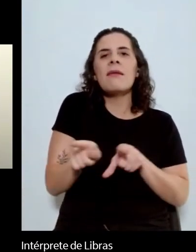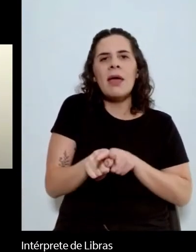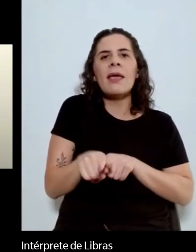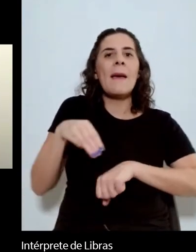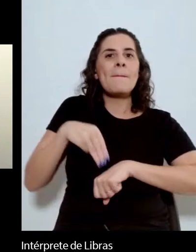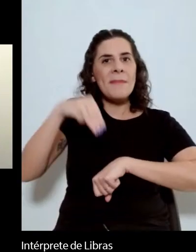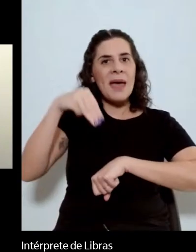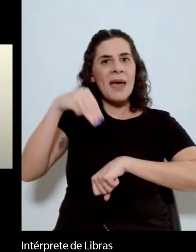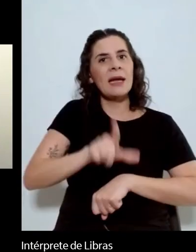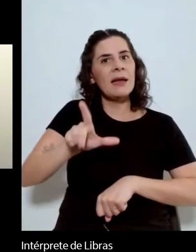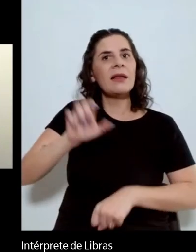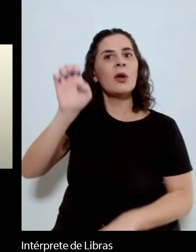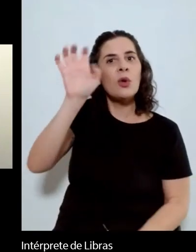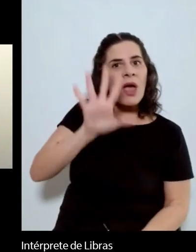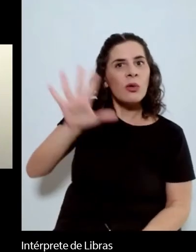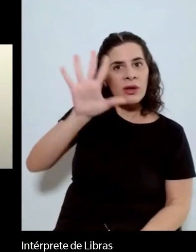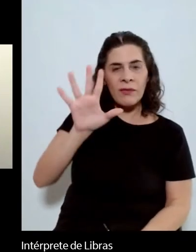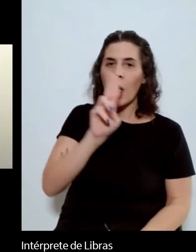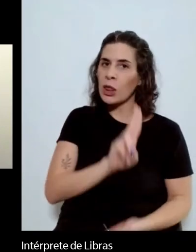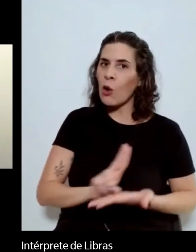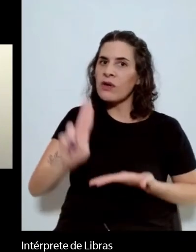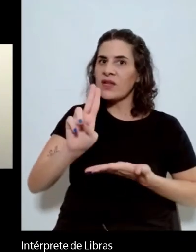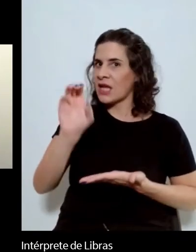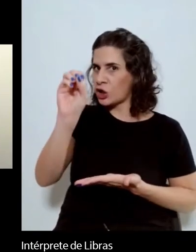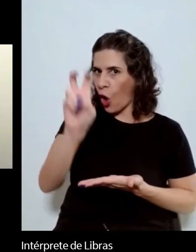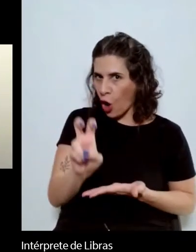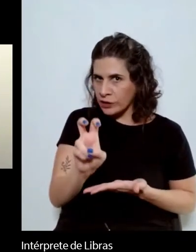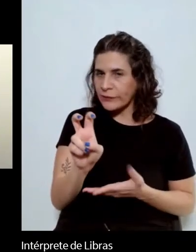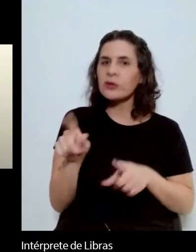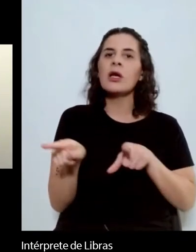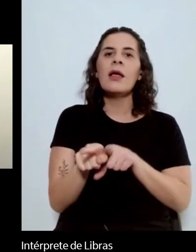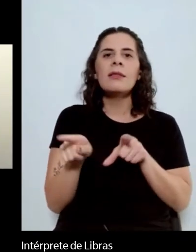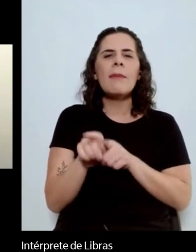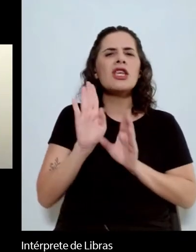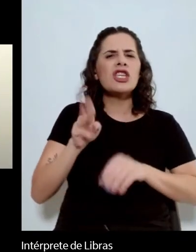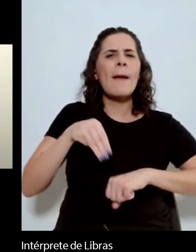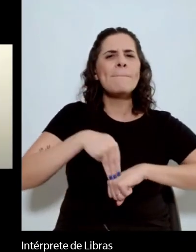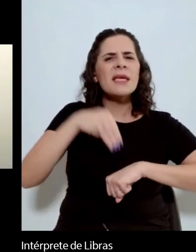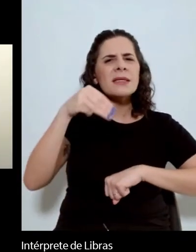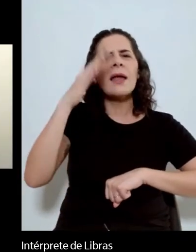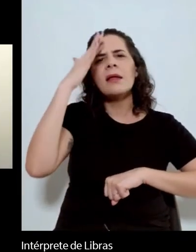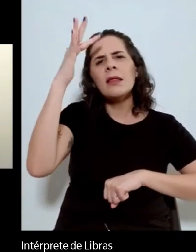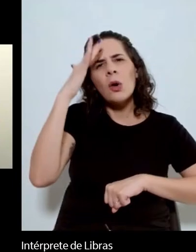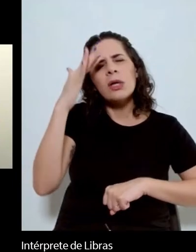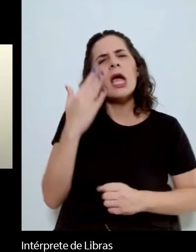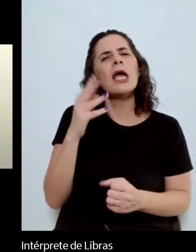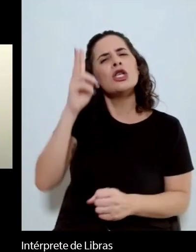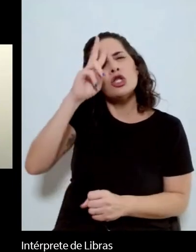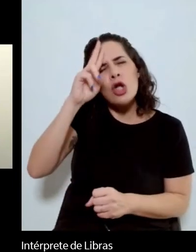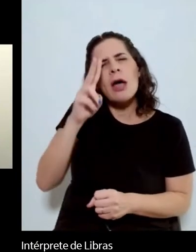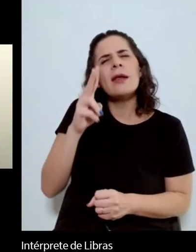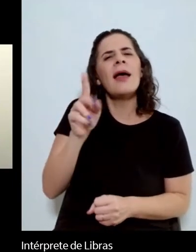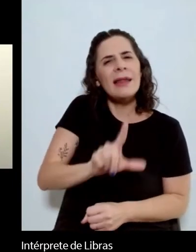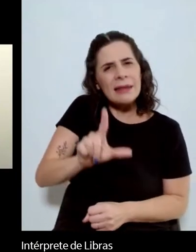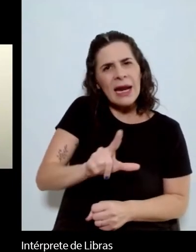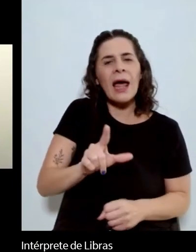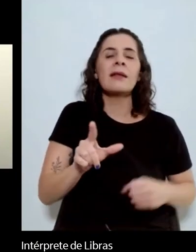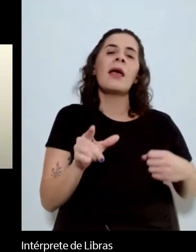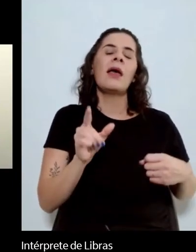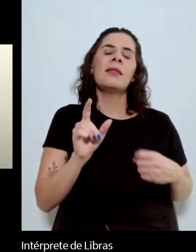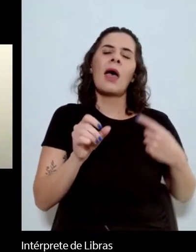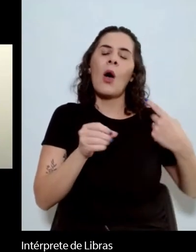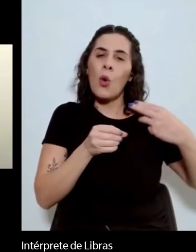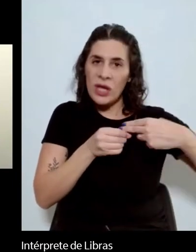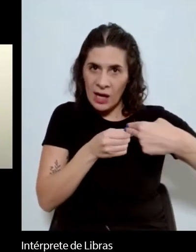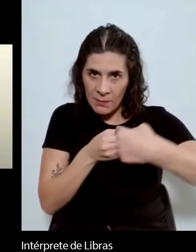Universidade de Oxford, mas também completou um mestrado em Teoria e História Literária pela Unicamp. A pesquisa da Ana Cláudia